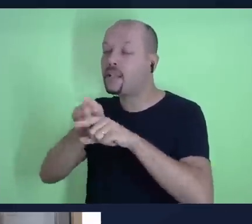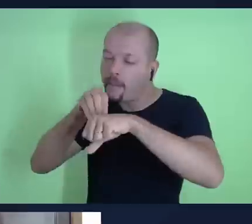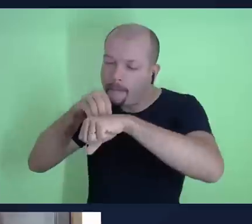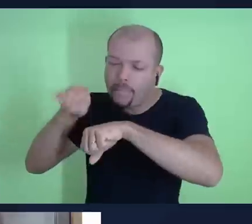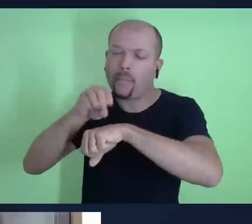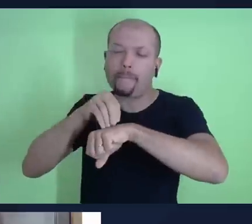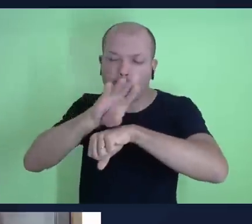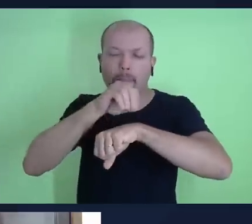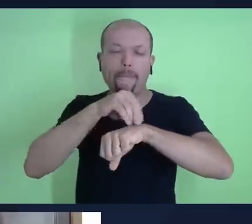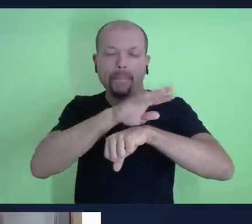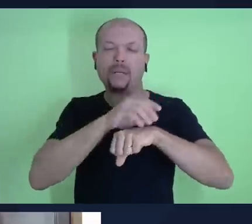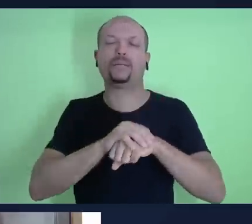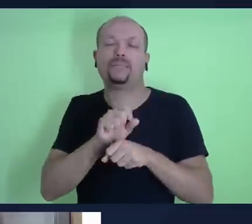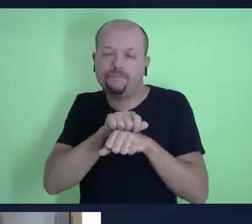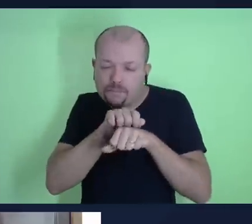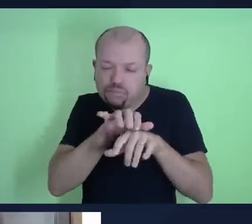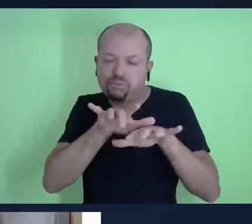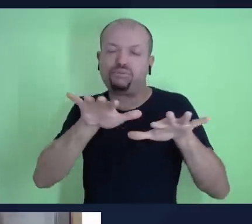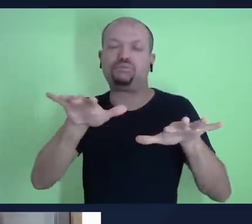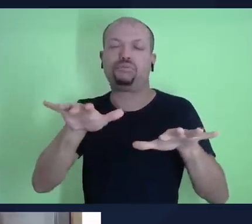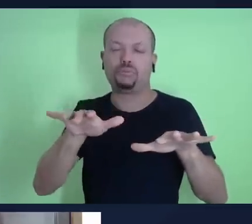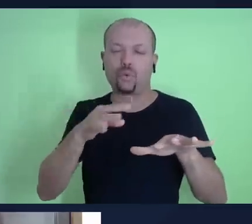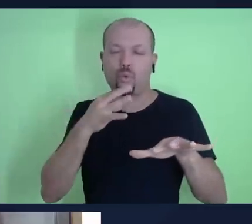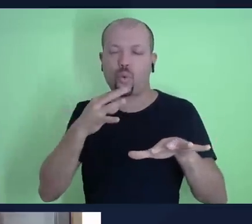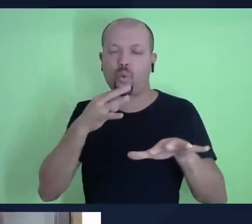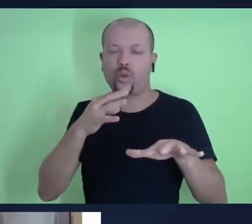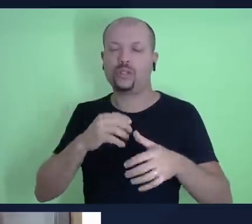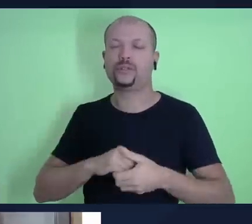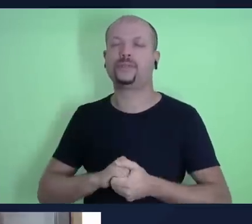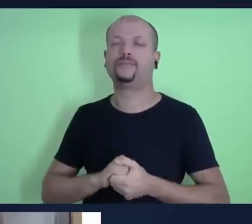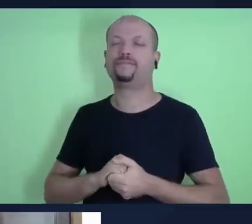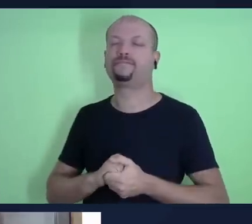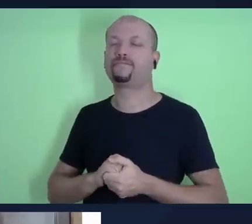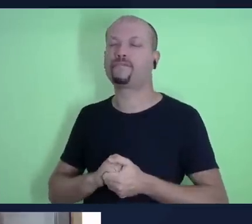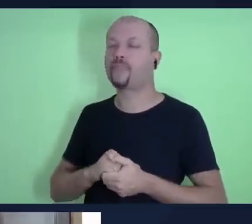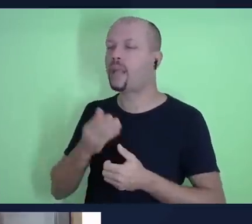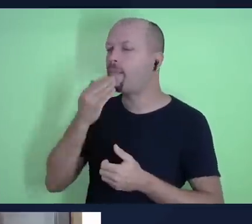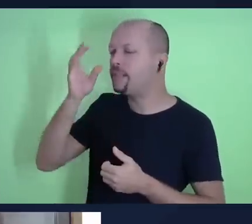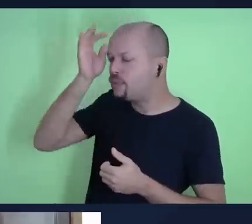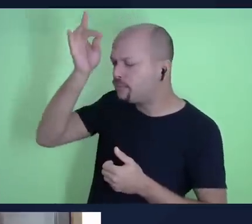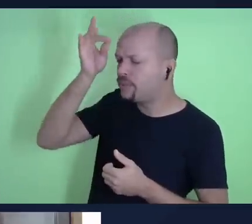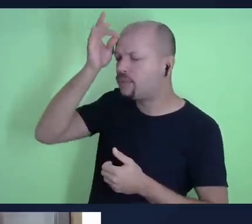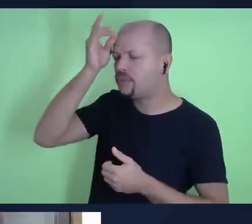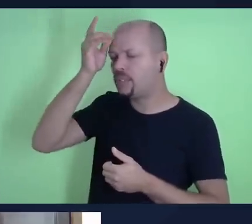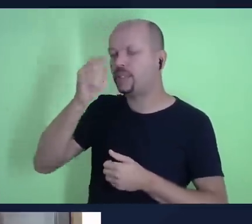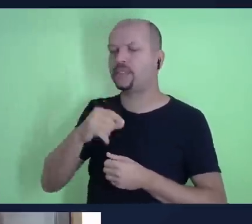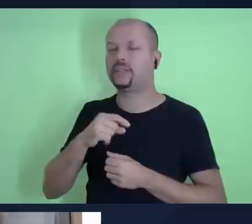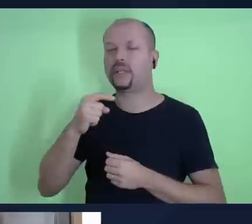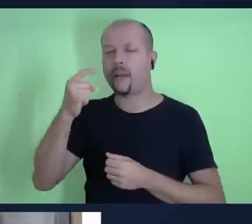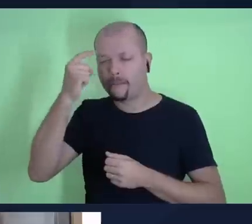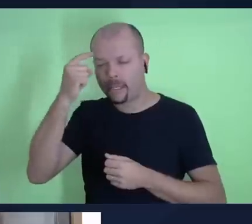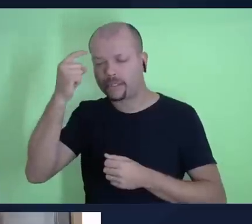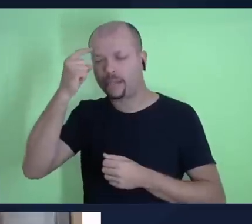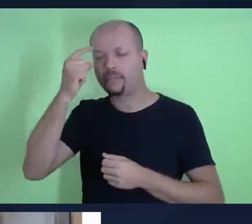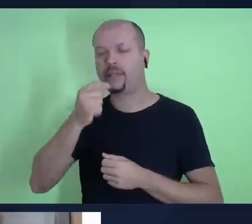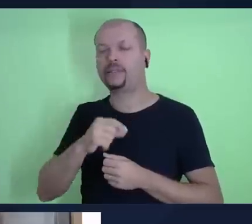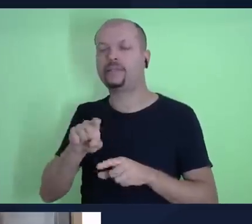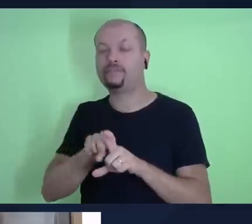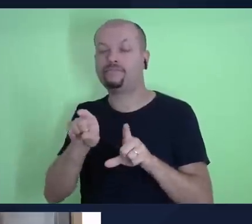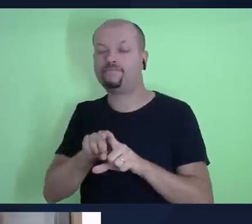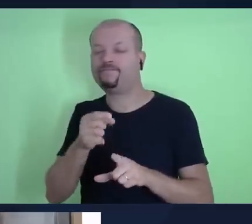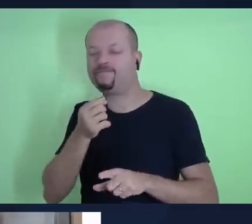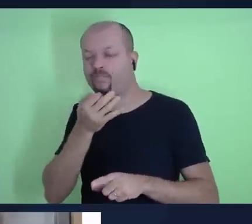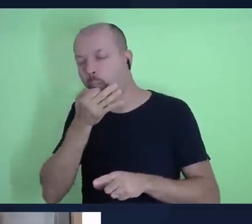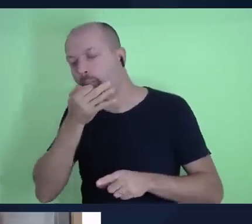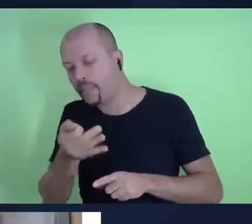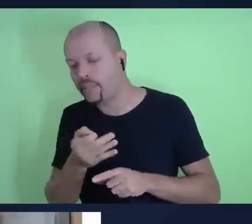que aprendemos. Te pedimos que envies o Deus do Santo Espírito para nos dirigir os pensamentos, as palavras, que possamos